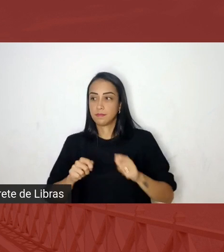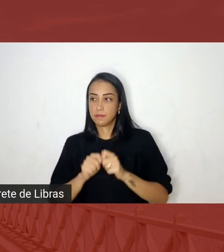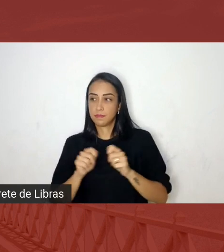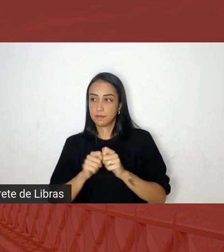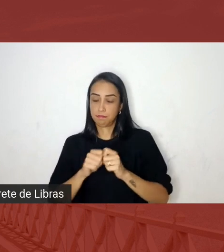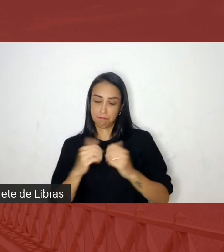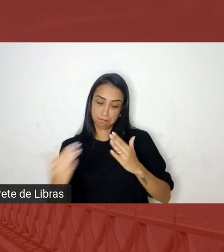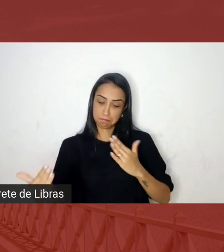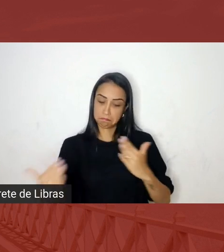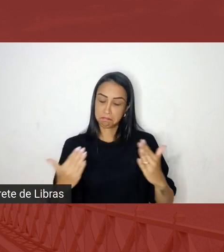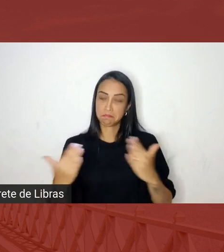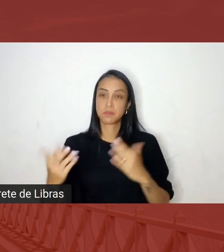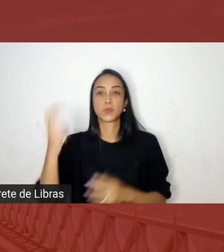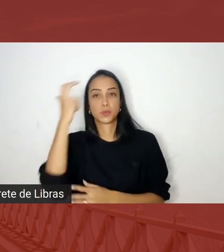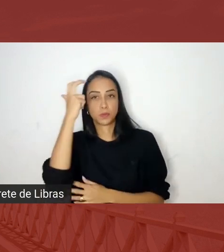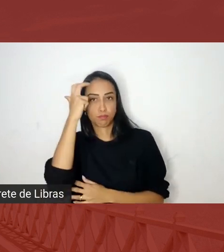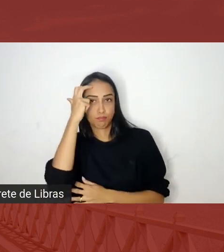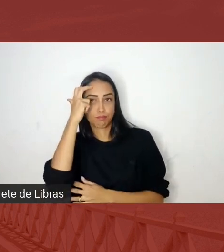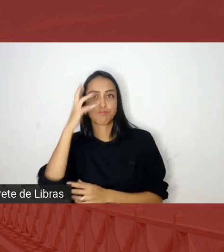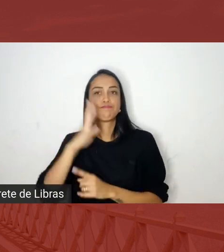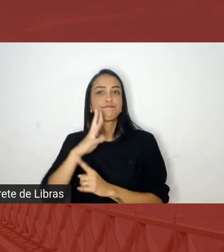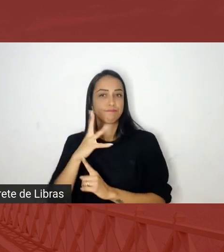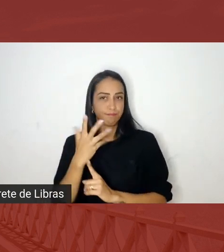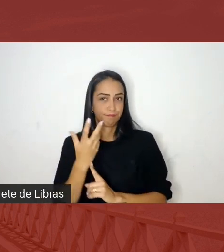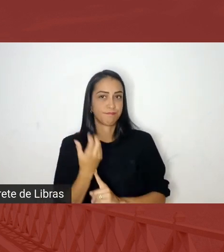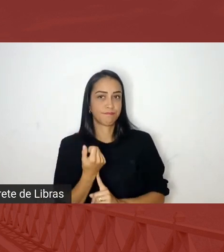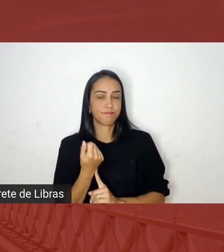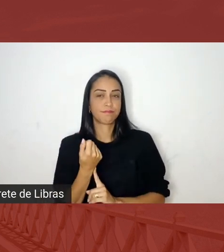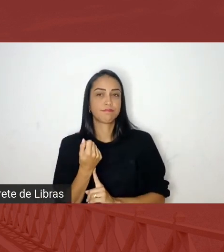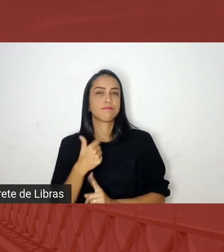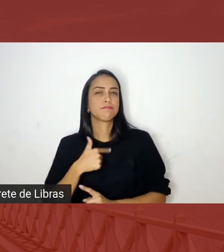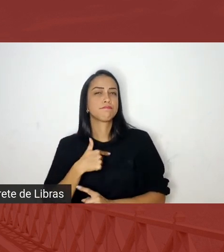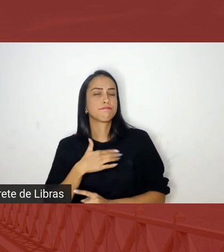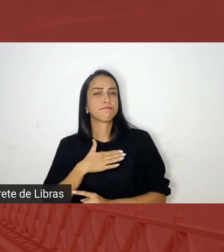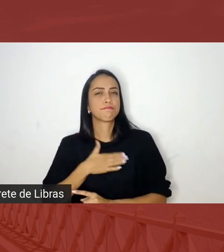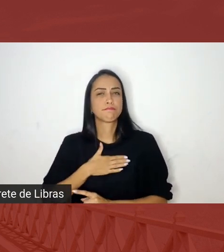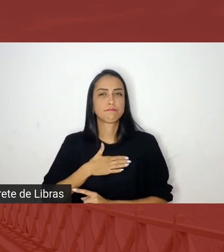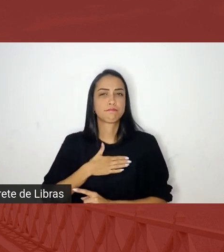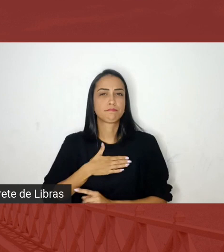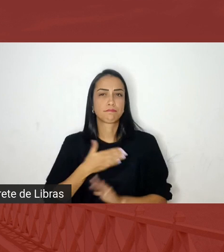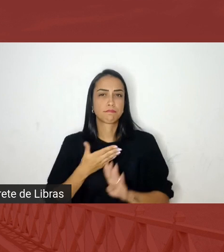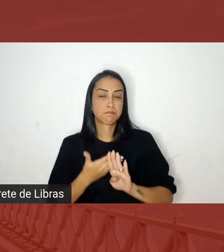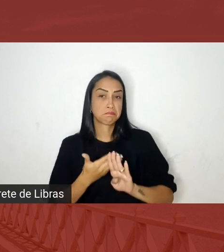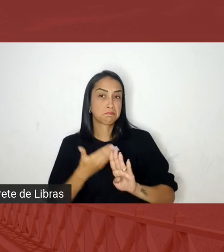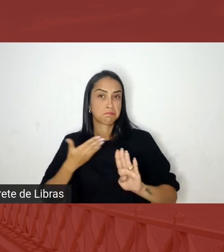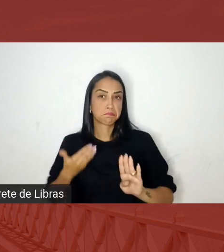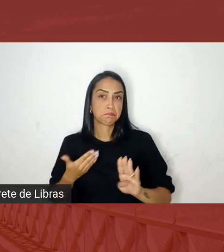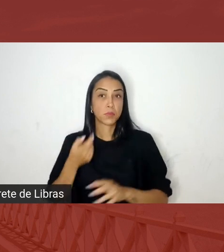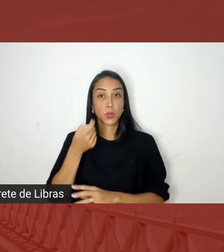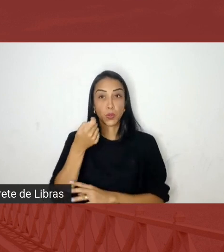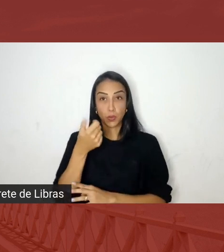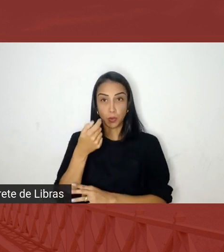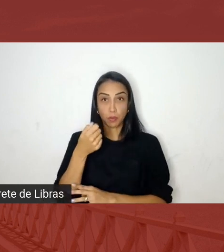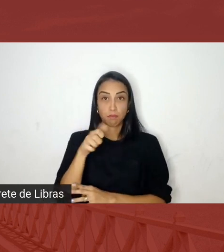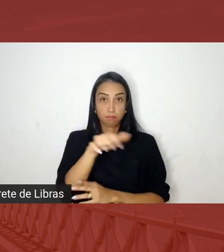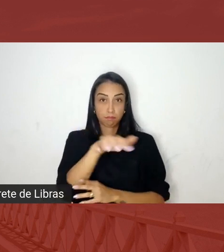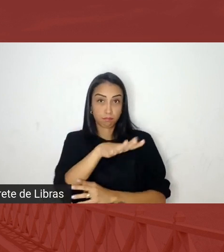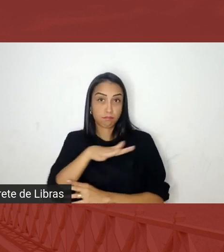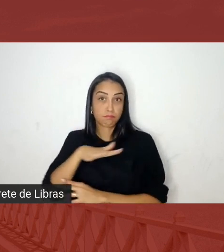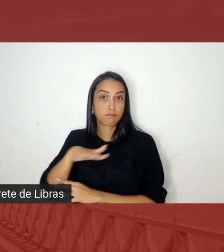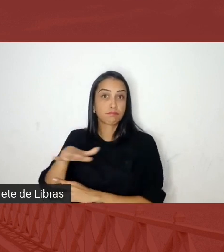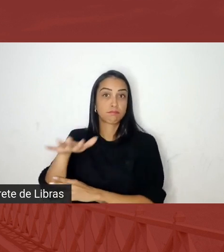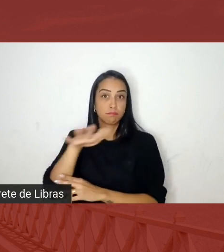e a arte e aí eu gostaria de me distanciar um pouquinho do ambiente especificamente